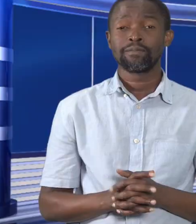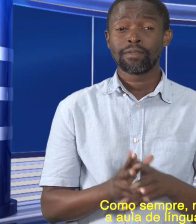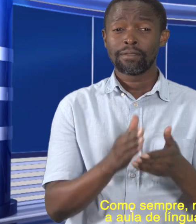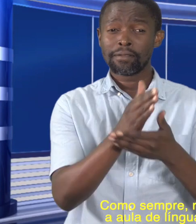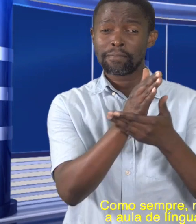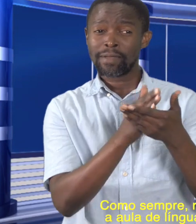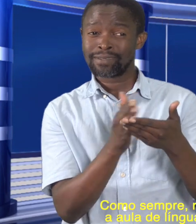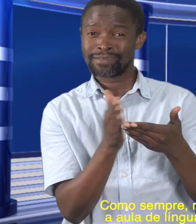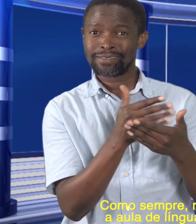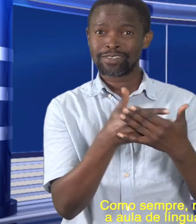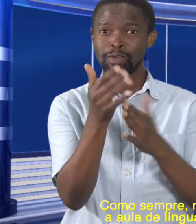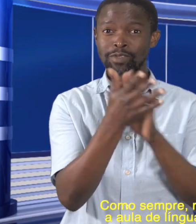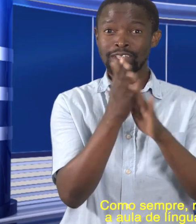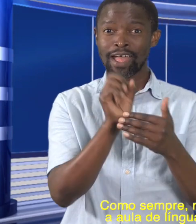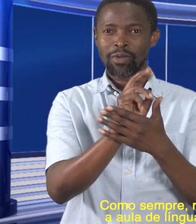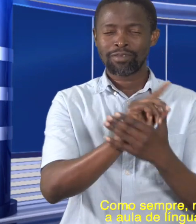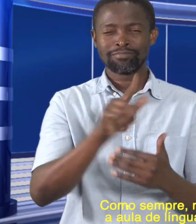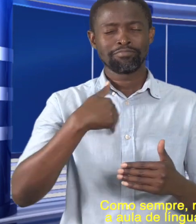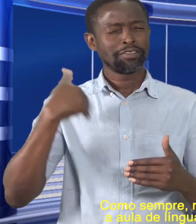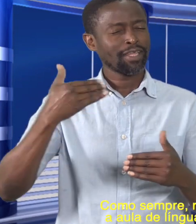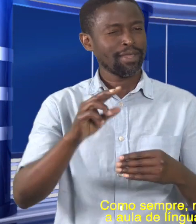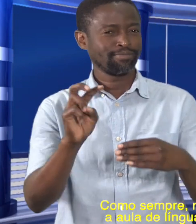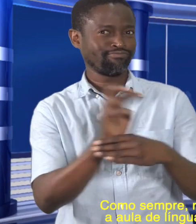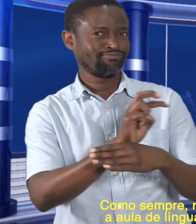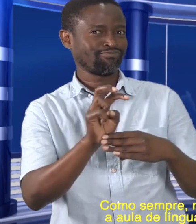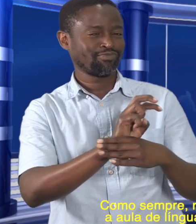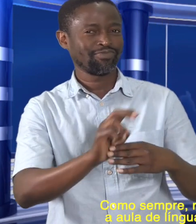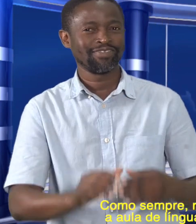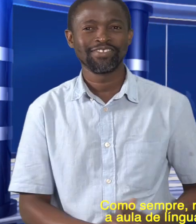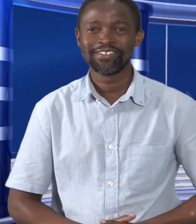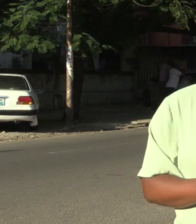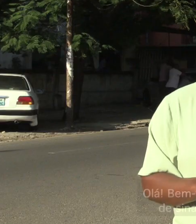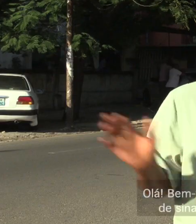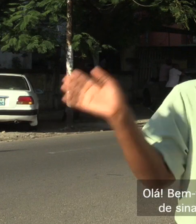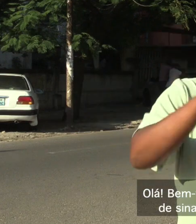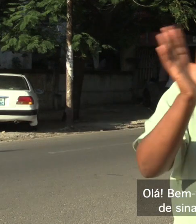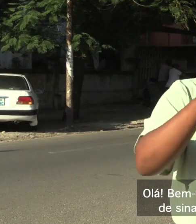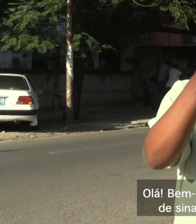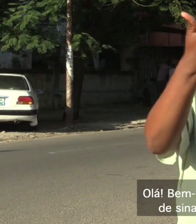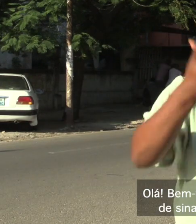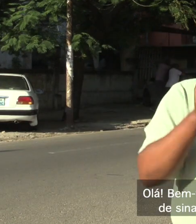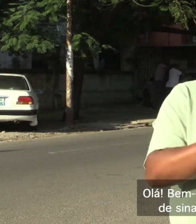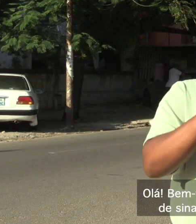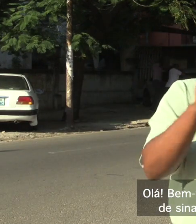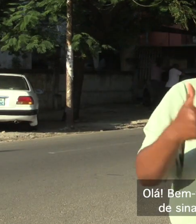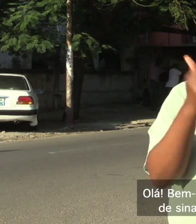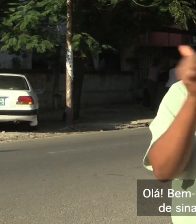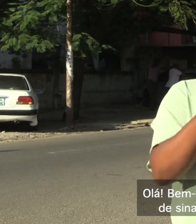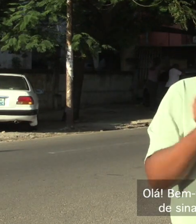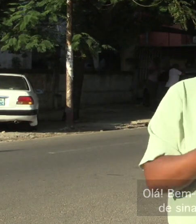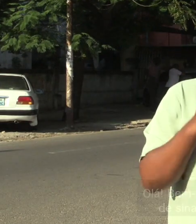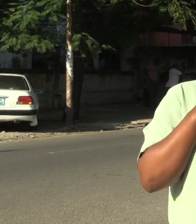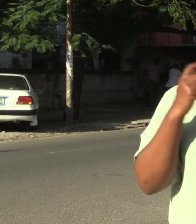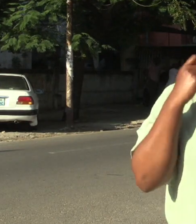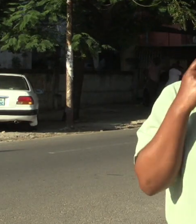Como sempre reservamos esta parte para a aula de língua de sinais moçambicanos. Olá bem-vindo à aula de língua de